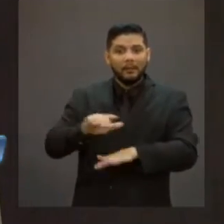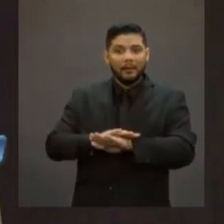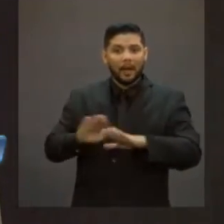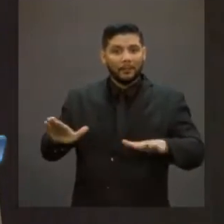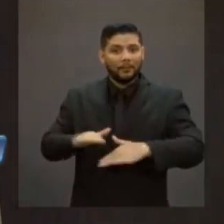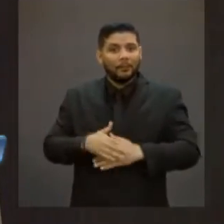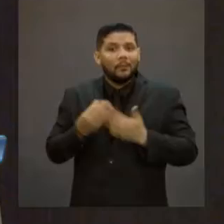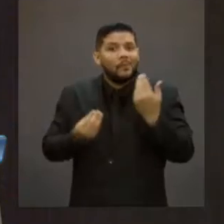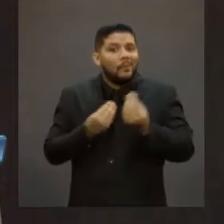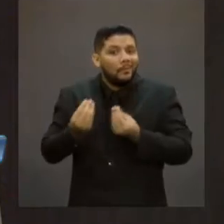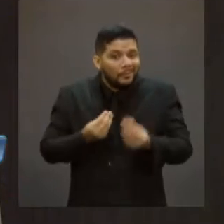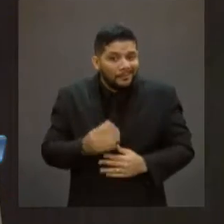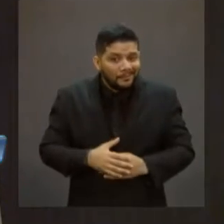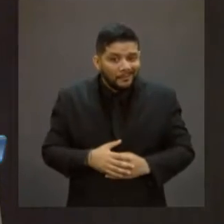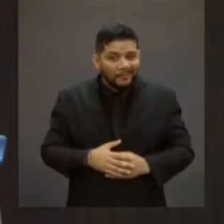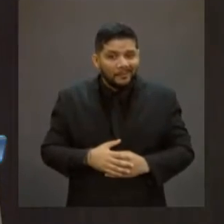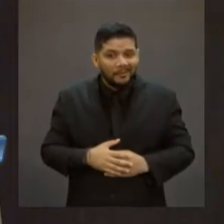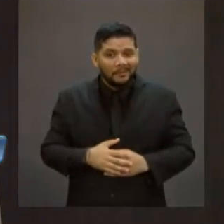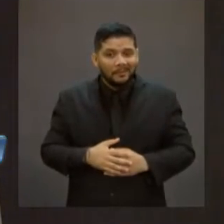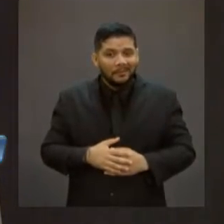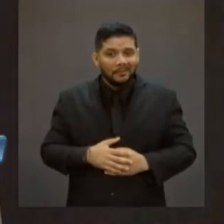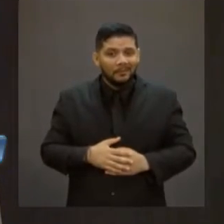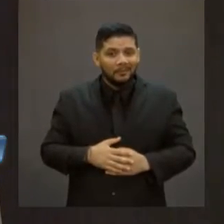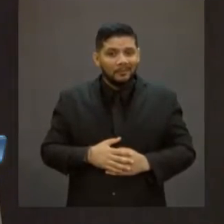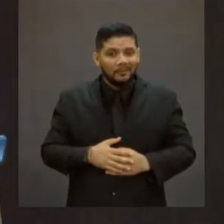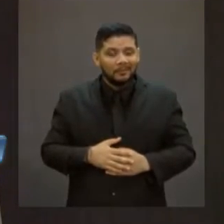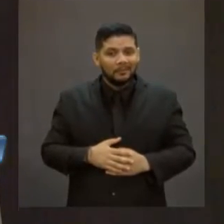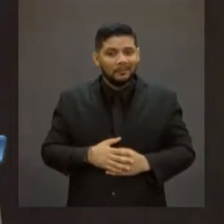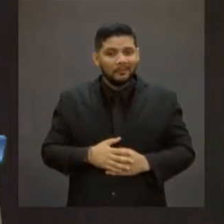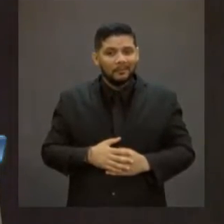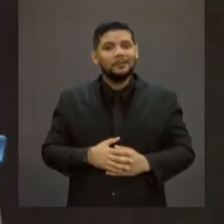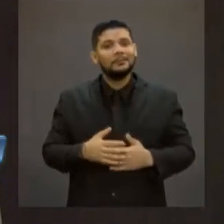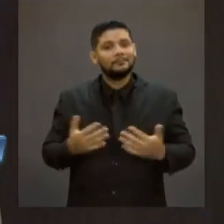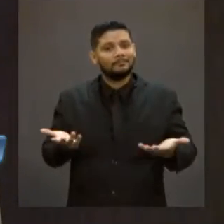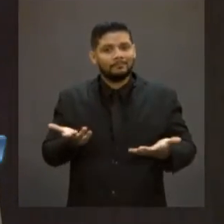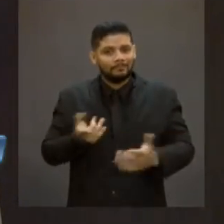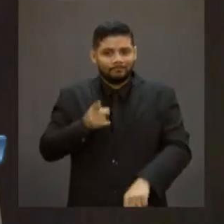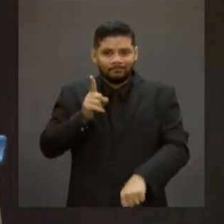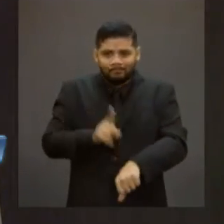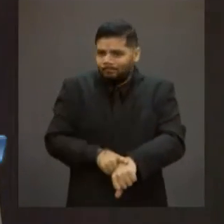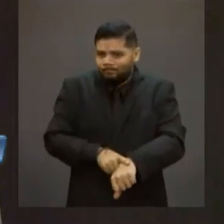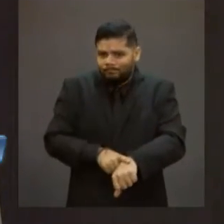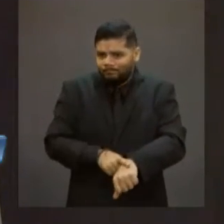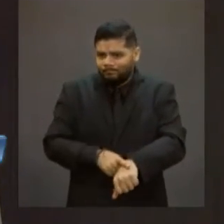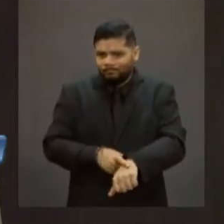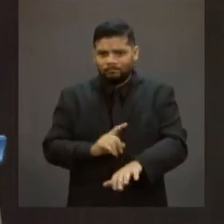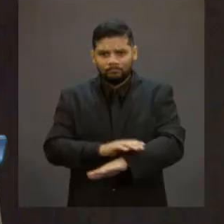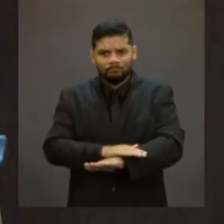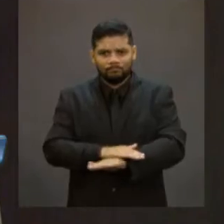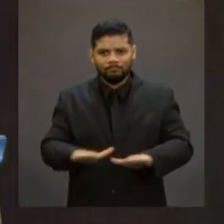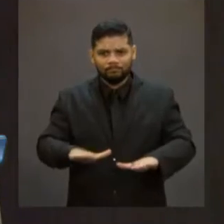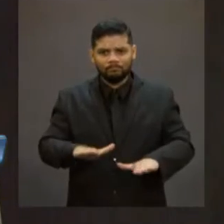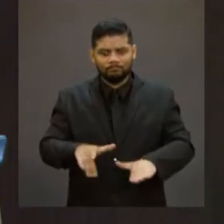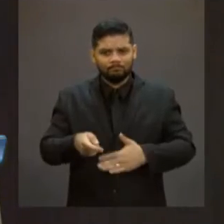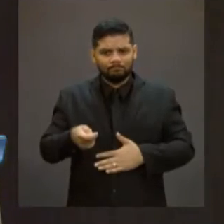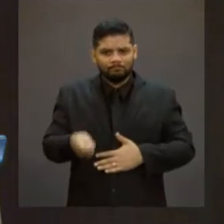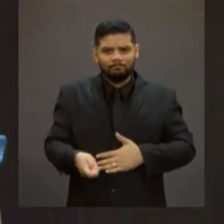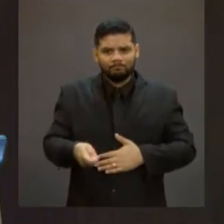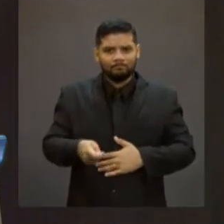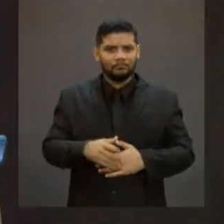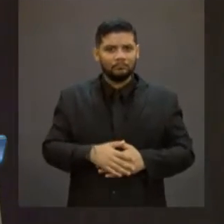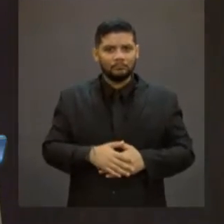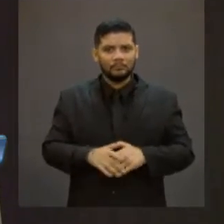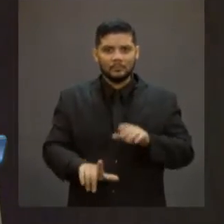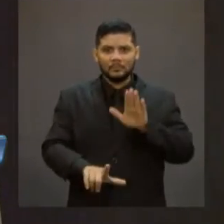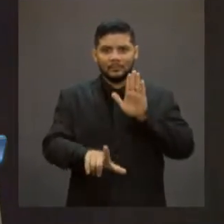medida provisória, foi extinto, portanto, de imediato, o, a rigor, como tem força de lei de cumprimento